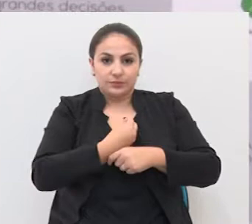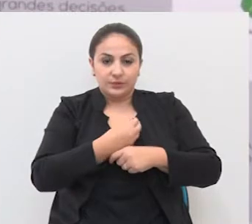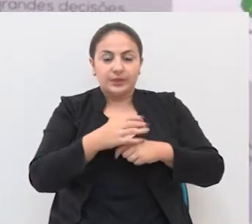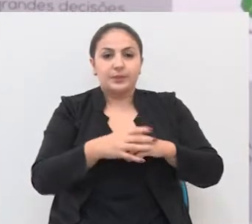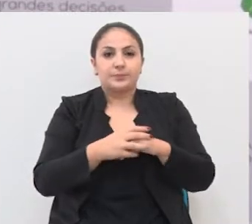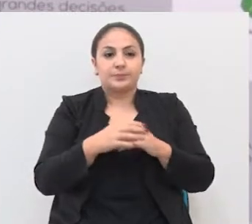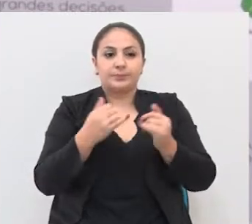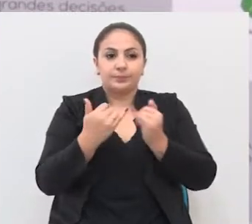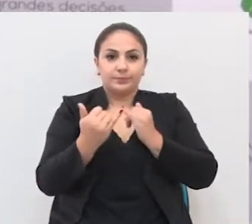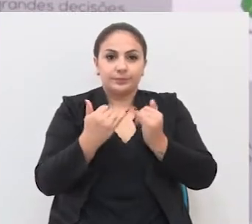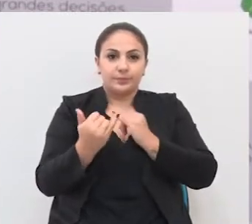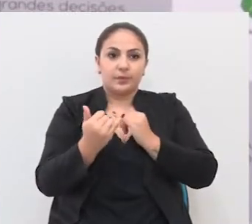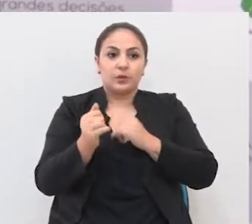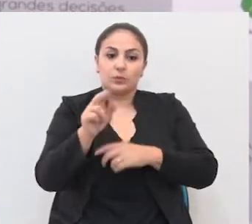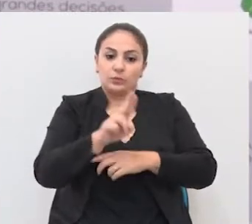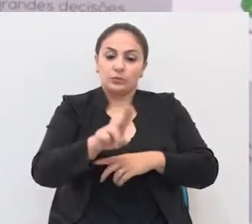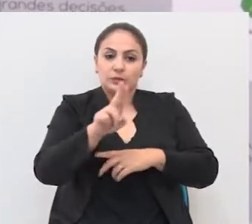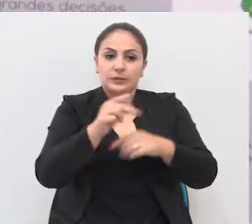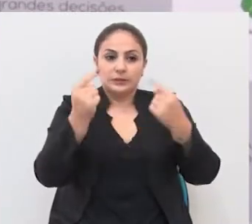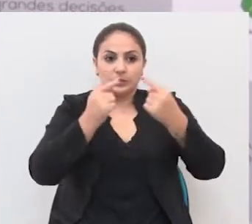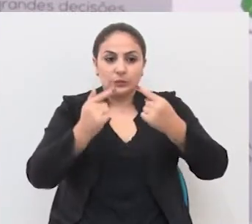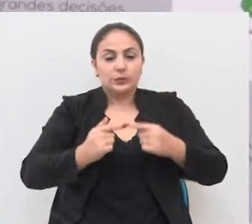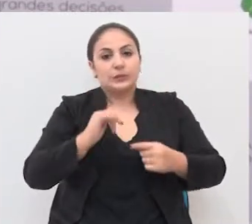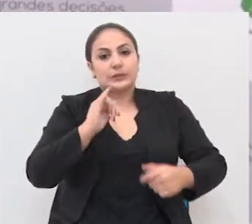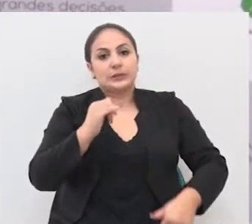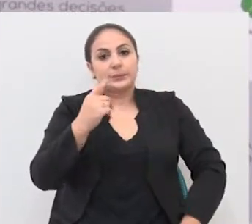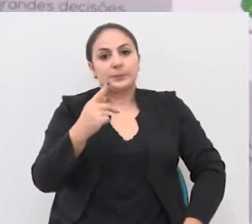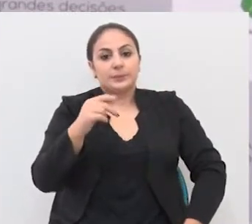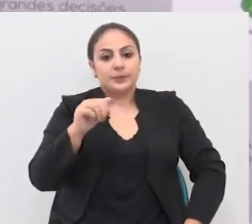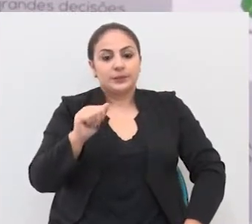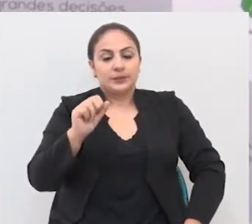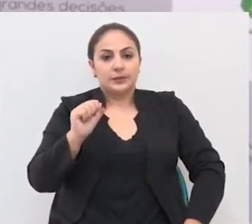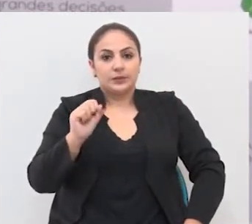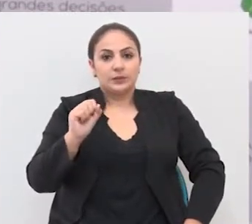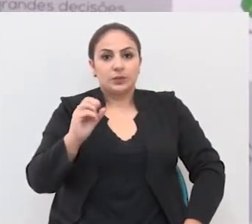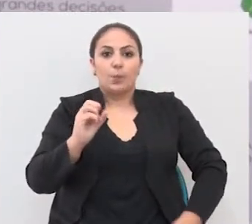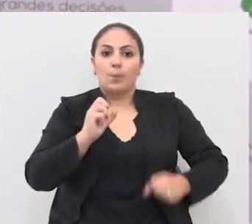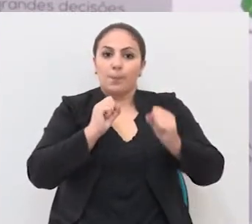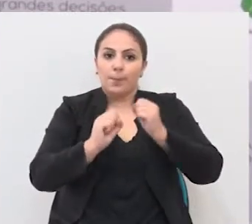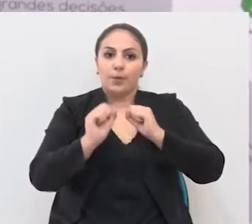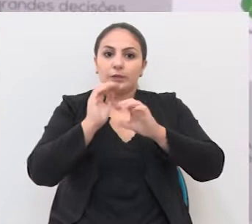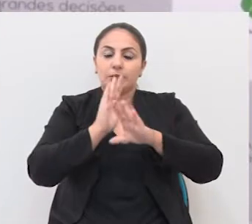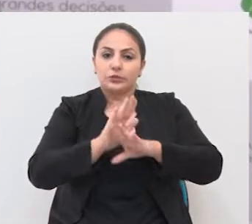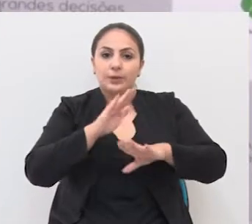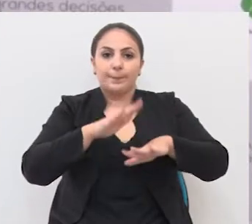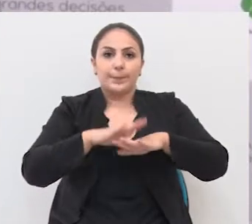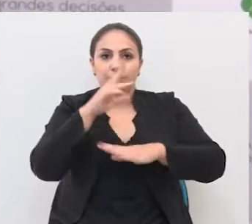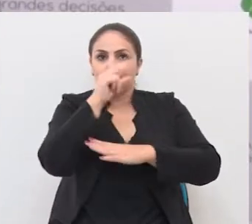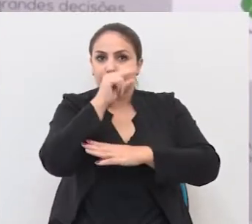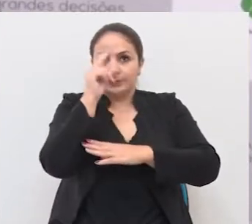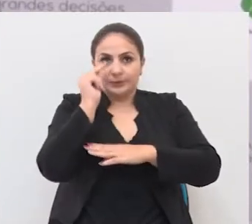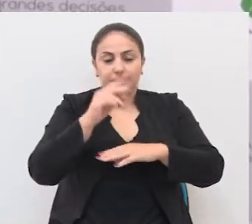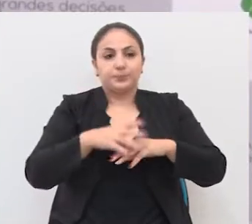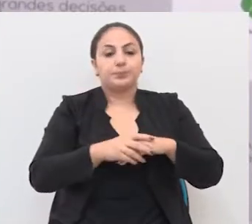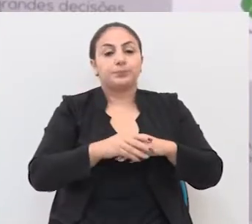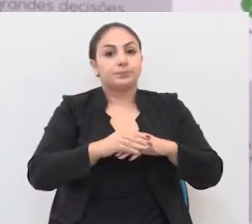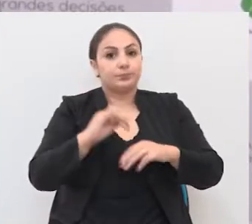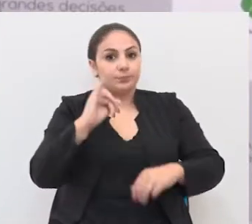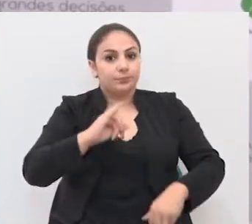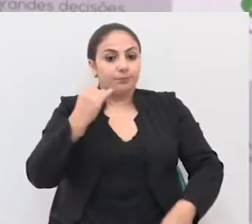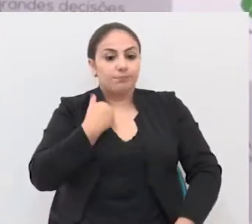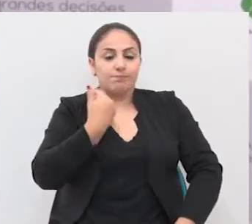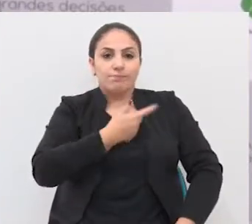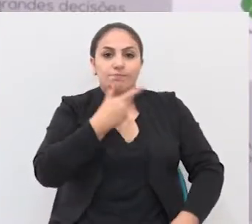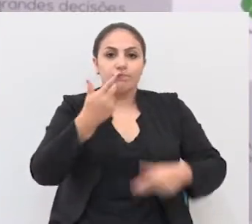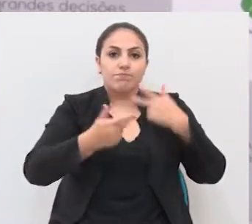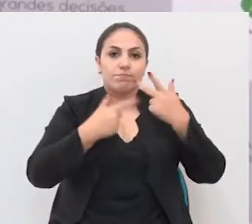sendo subutilizado na estrutura do Ipaço e que poderá contribuir muito mais no Executivo Municipal. Importante a